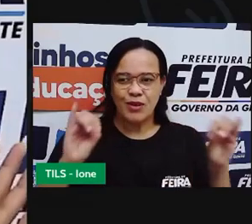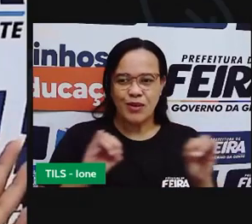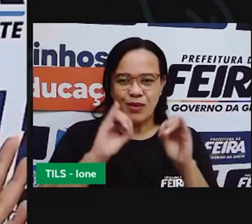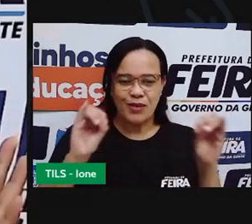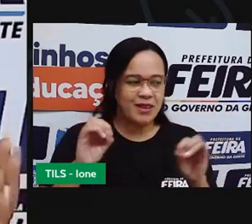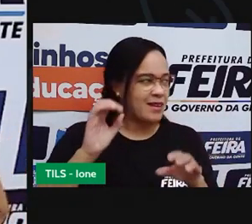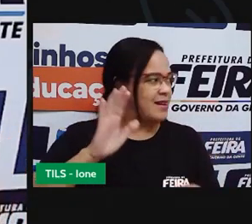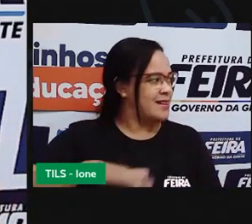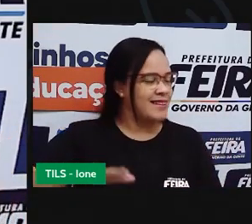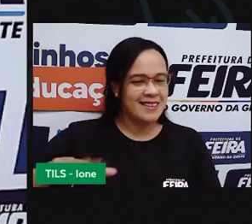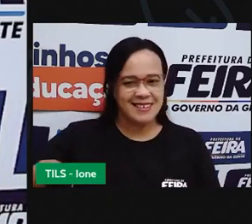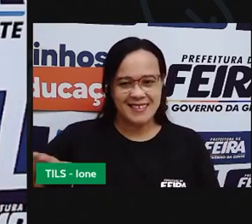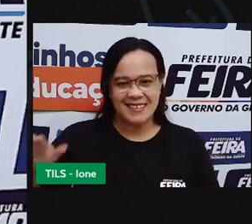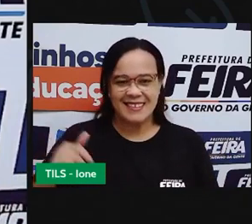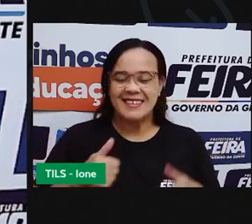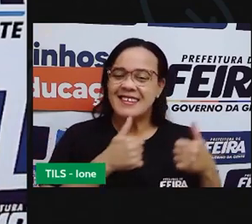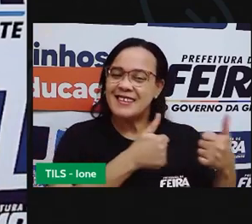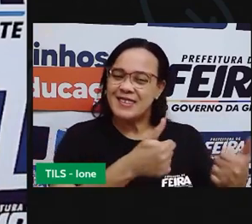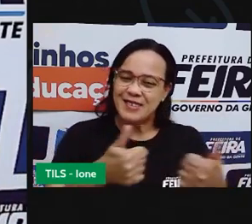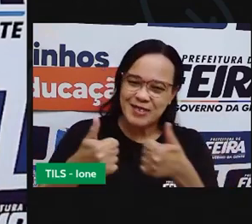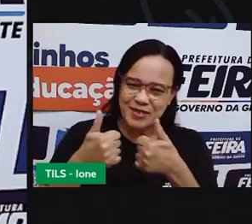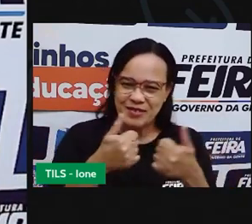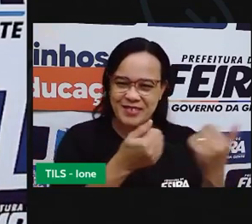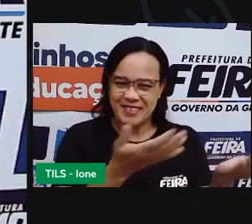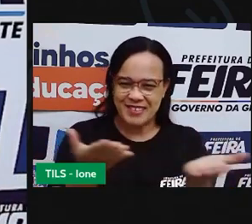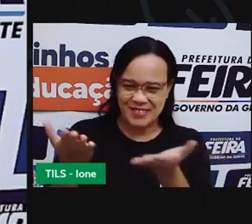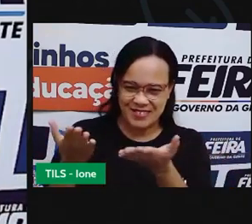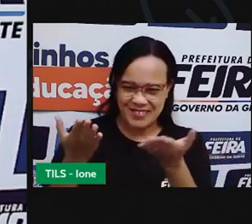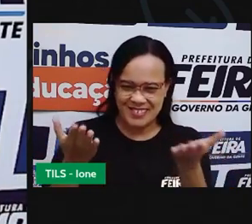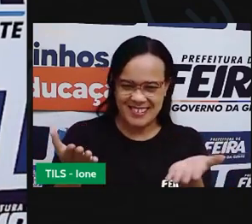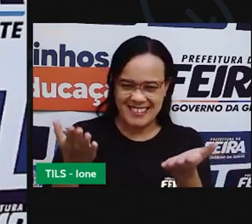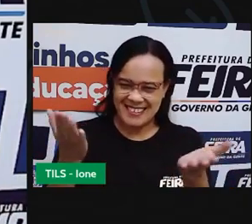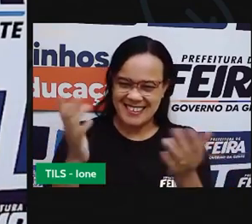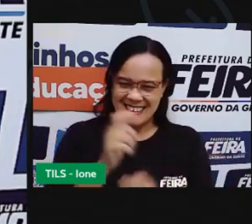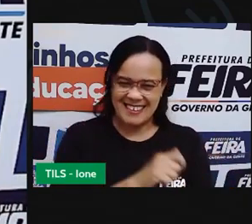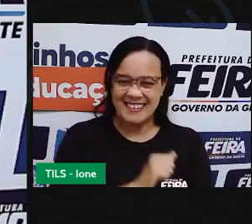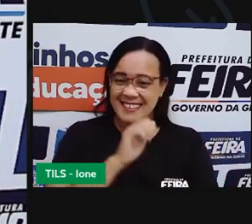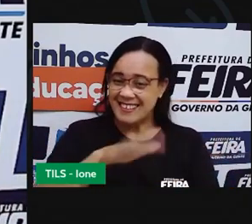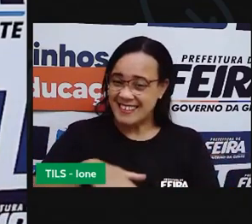Olá! Tudo bem com vocês, crianças?